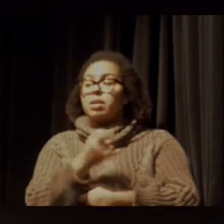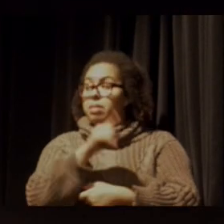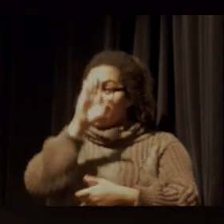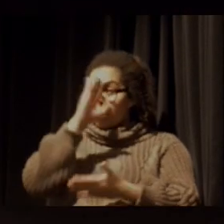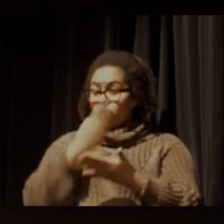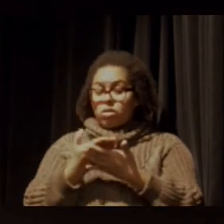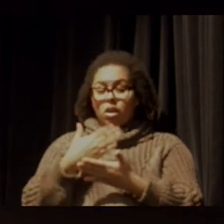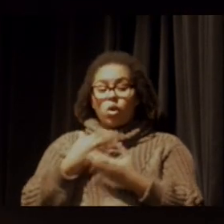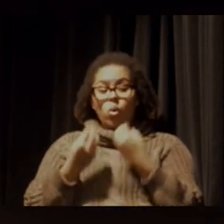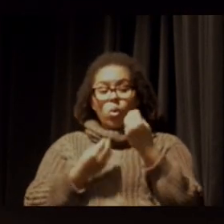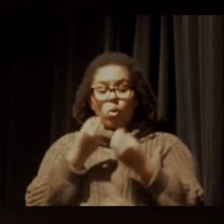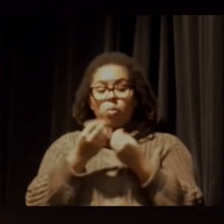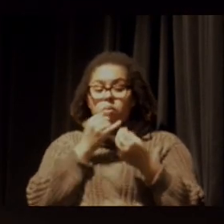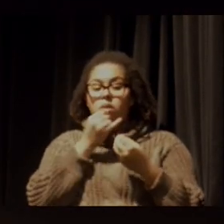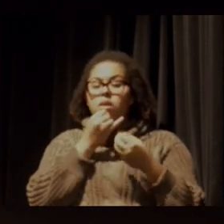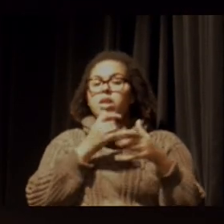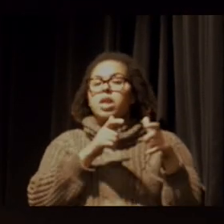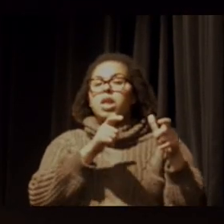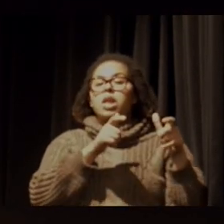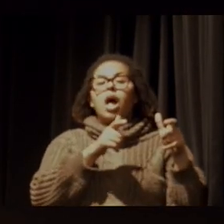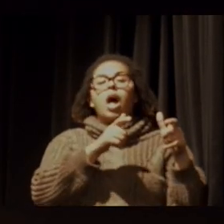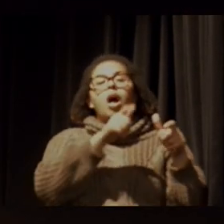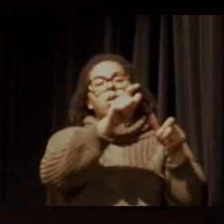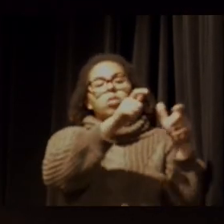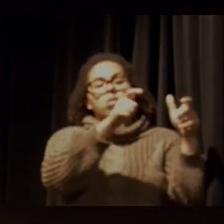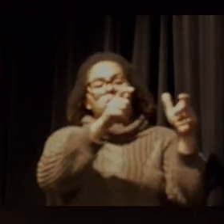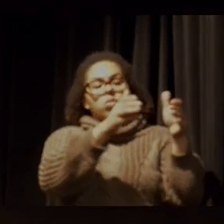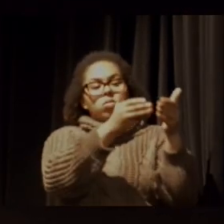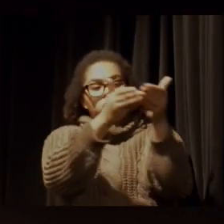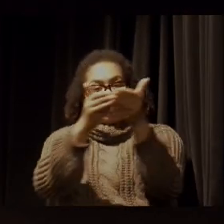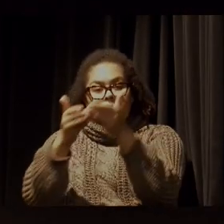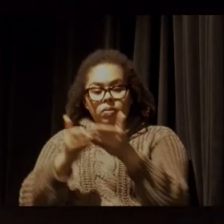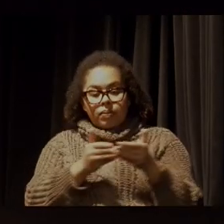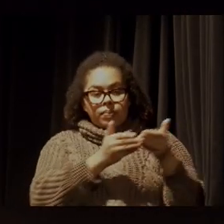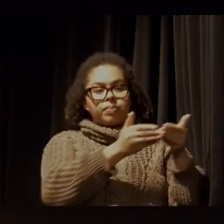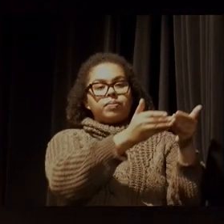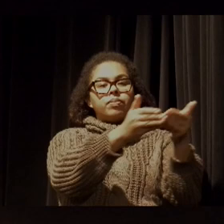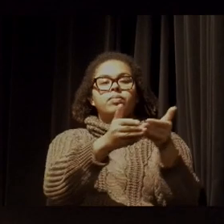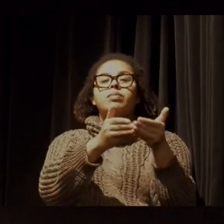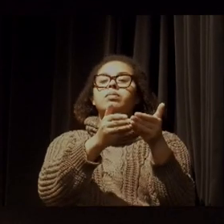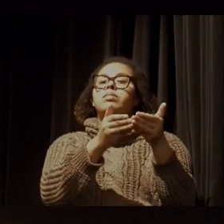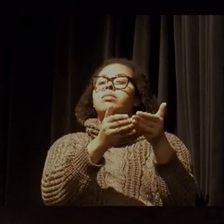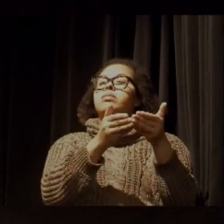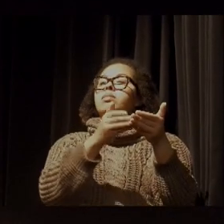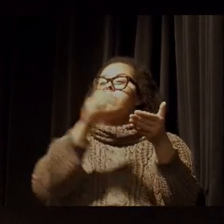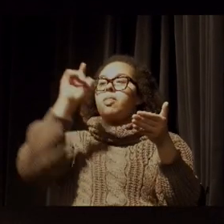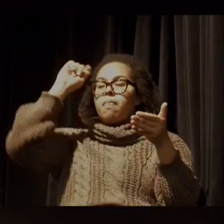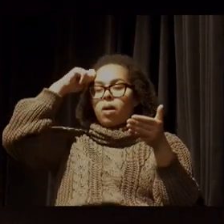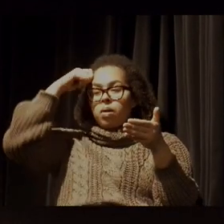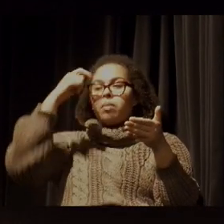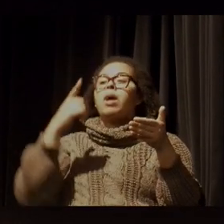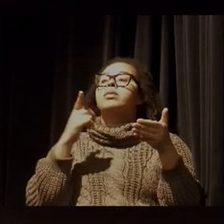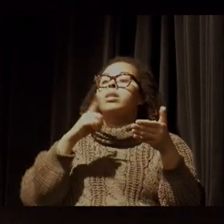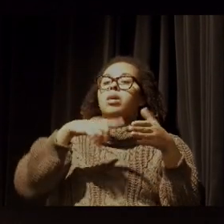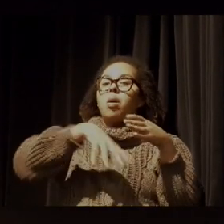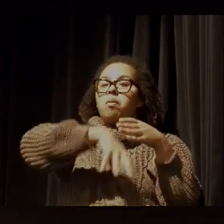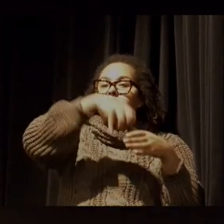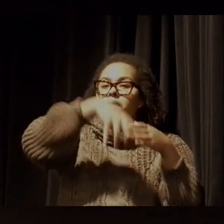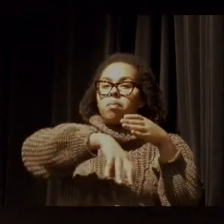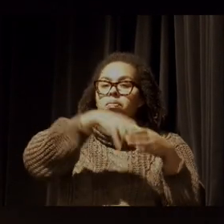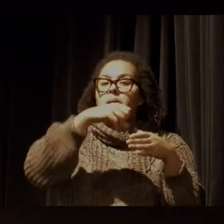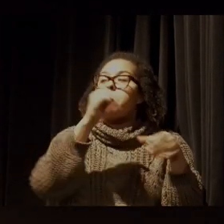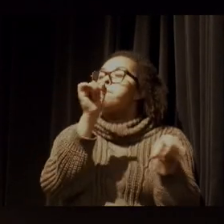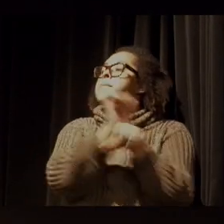como é que os petroleiros, por exemplo, vão se posicionar em relação à necessidade do Brasil ter que parar de produzir petróleo para dar a sua